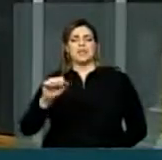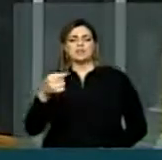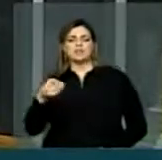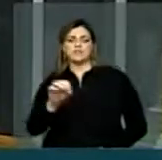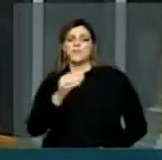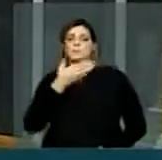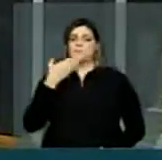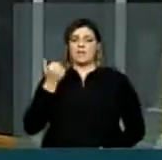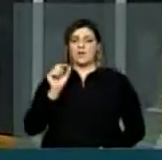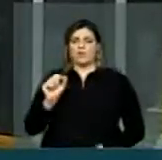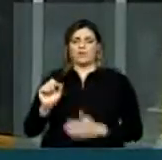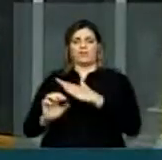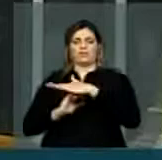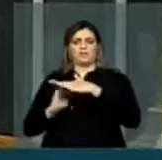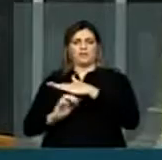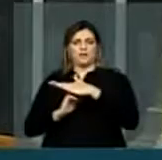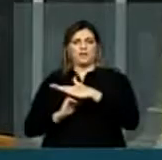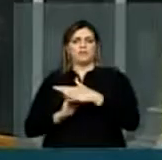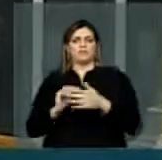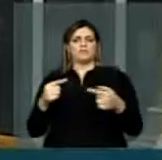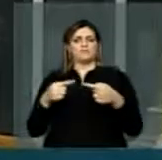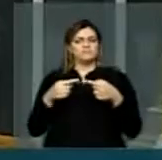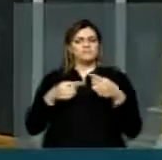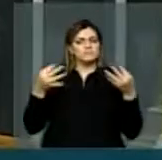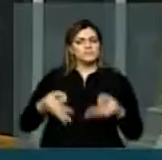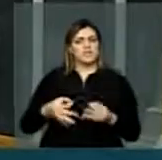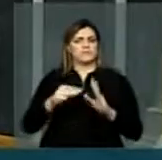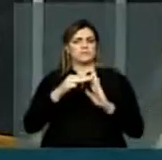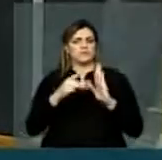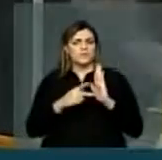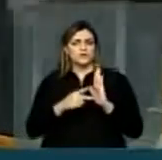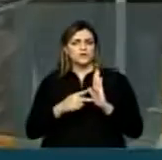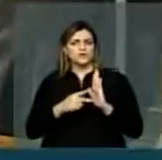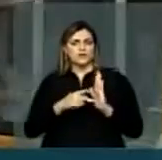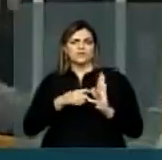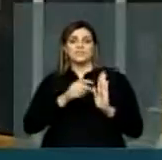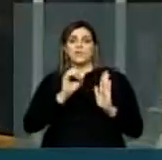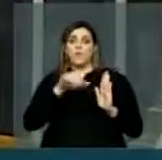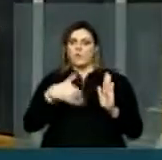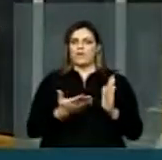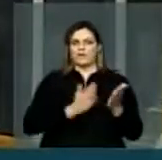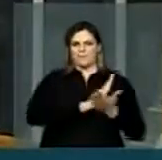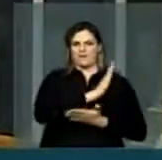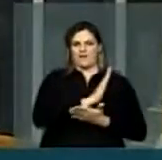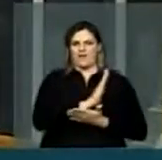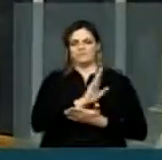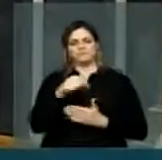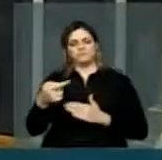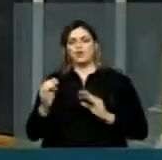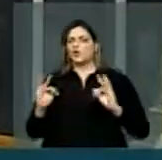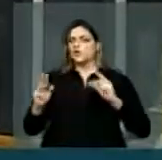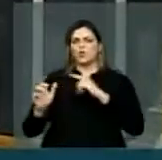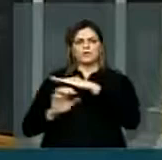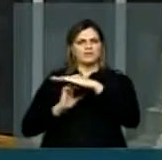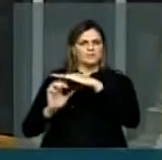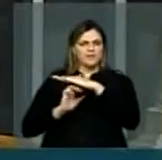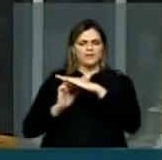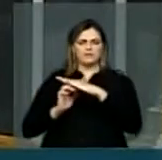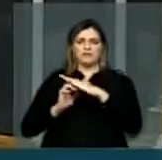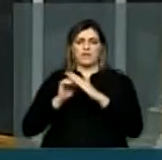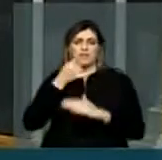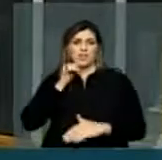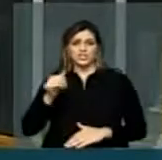a essa medida provisória, assim que ela for aprovada, tenho certeza que será aprovada o mais rápido possível. todas as concessionárias de energia elétrica,